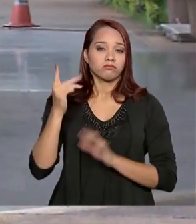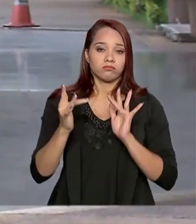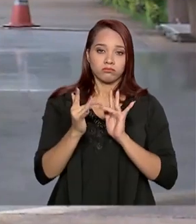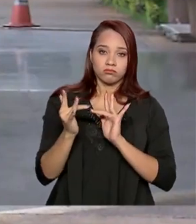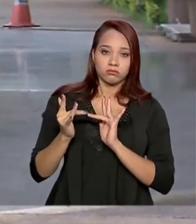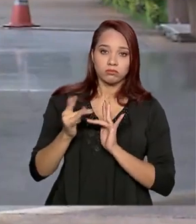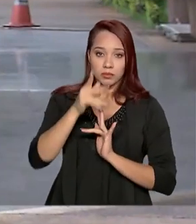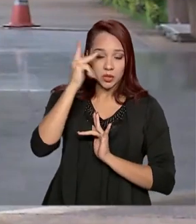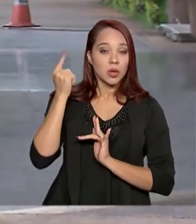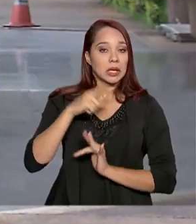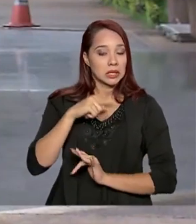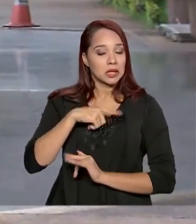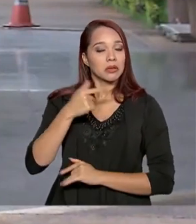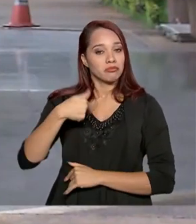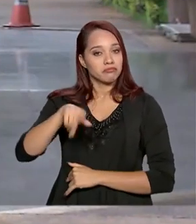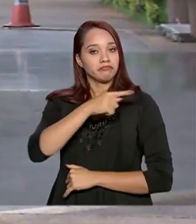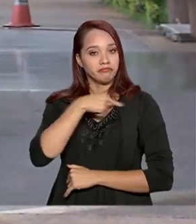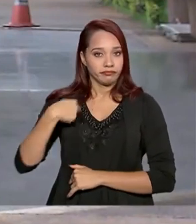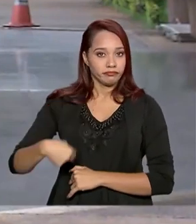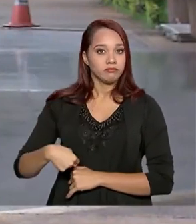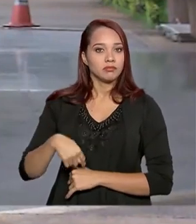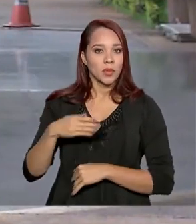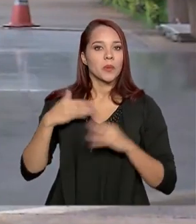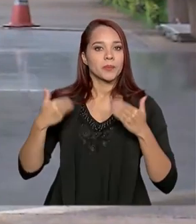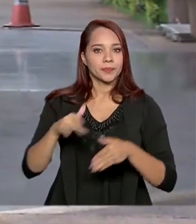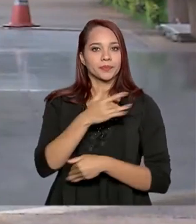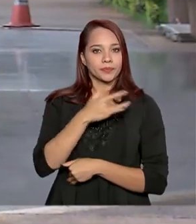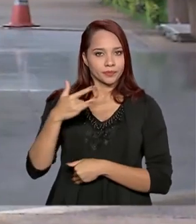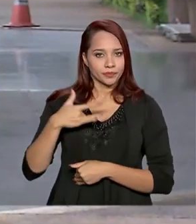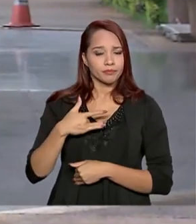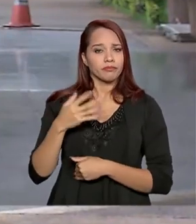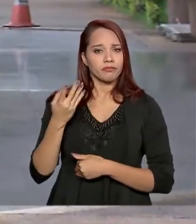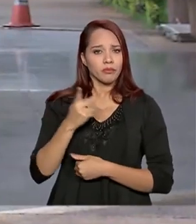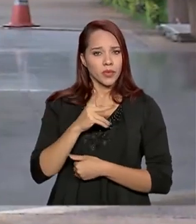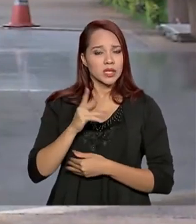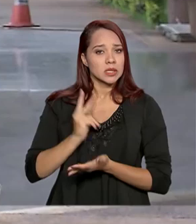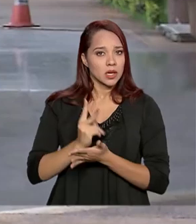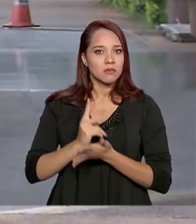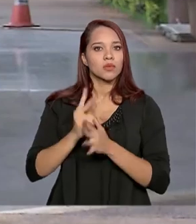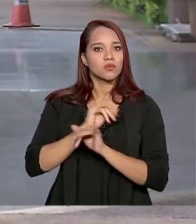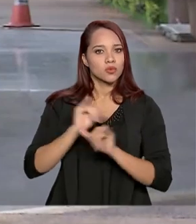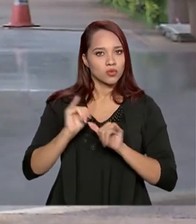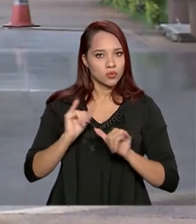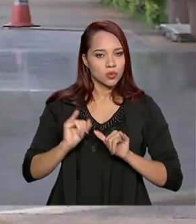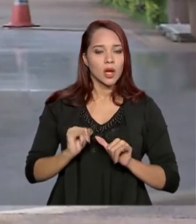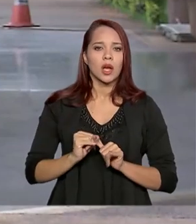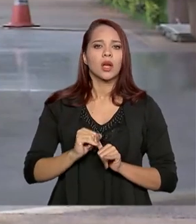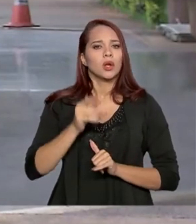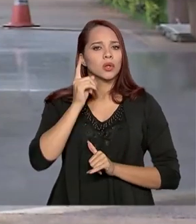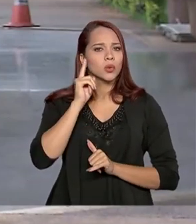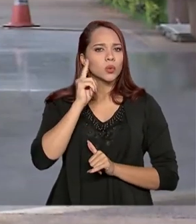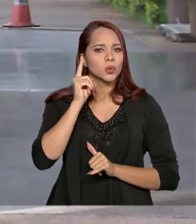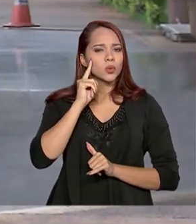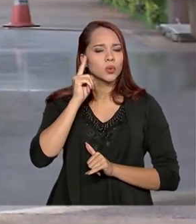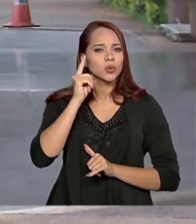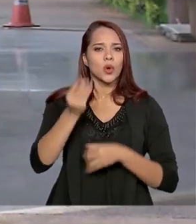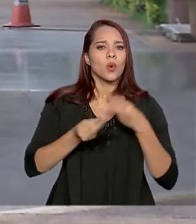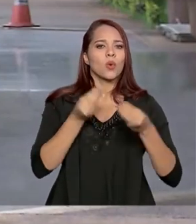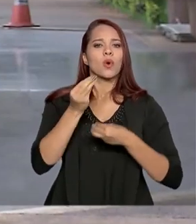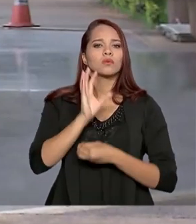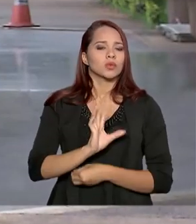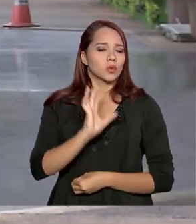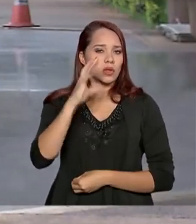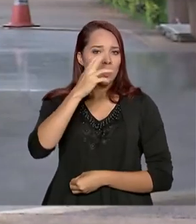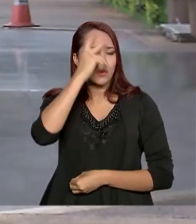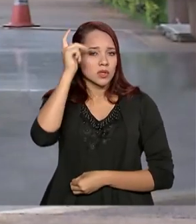esteve lá. O Ministério da Saúde, como você disse, Roberto, a partir de agora vai divulgar diariamente boletins diários sobre como está a